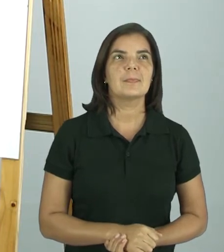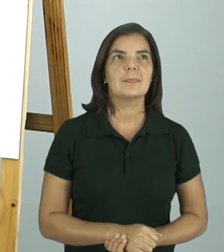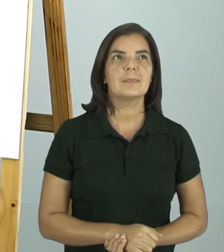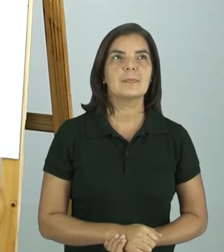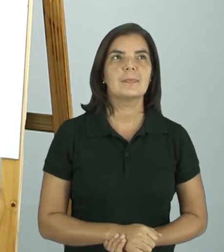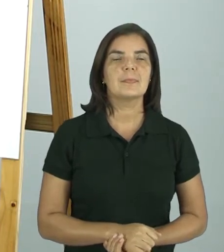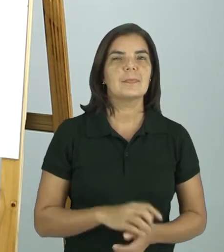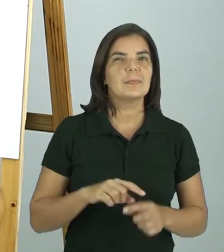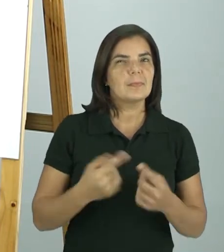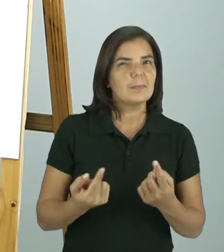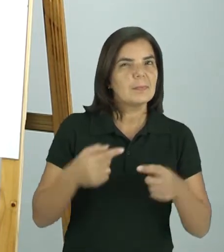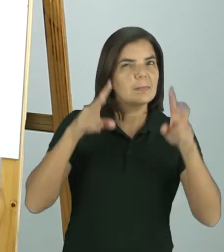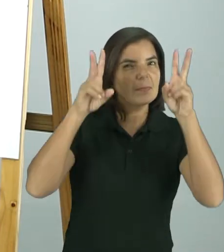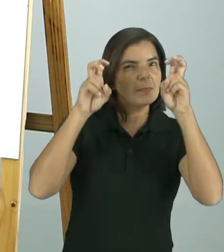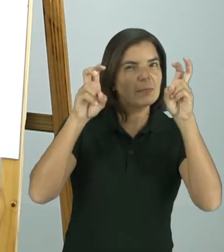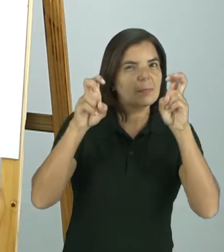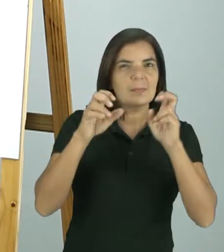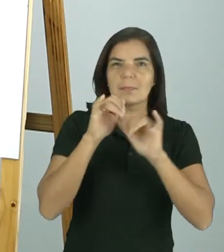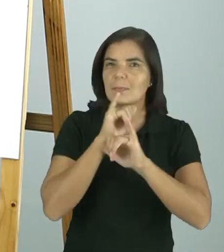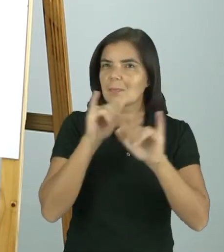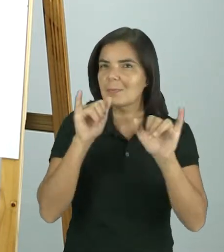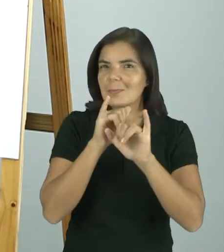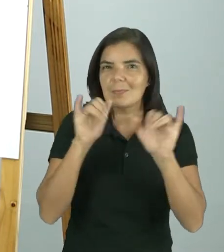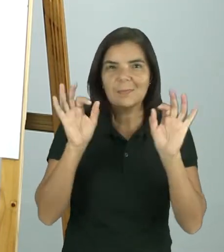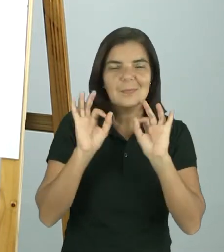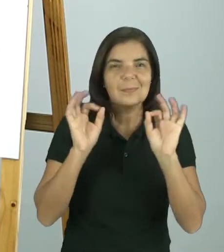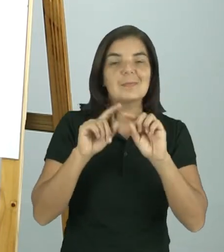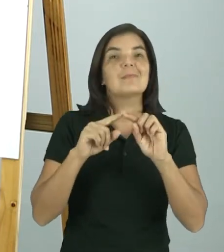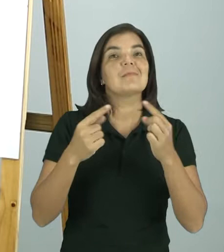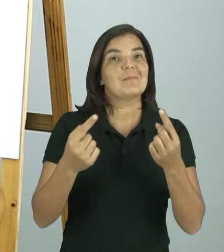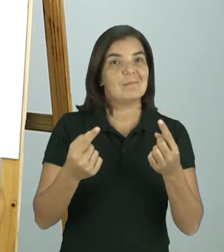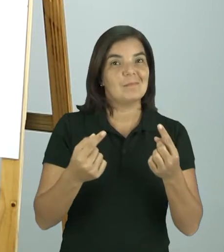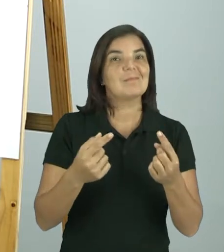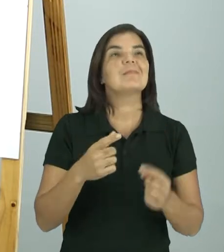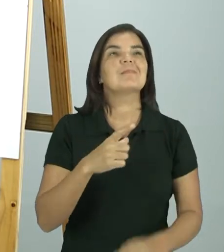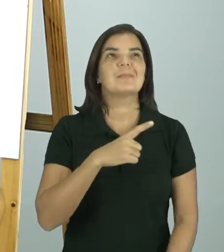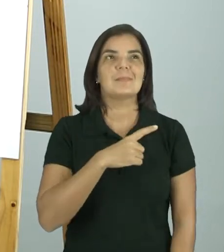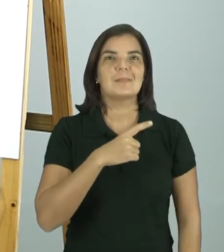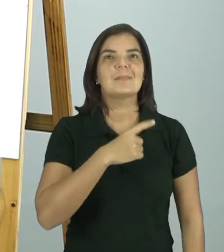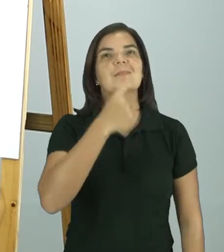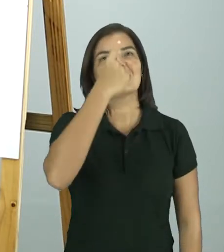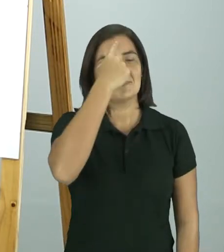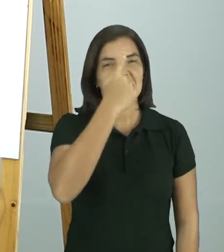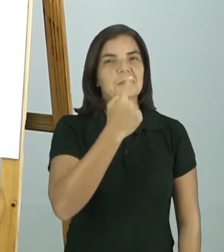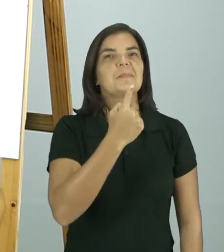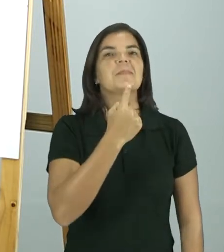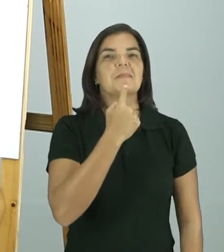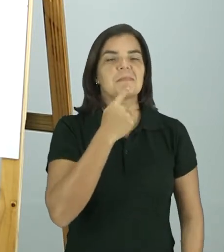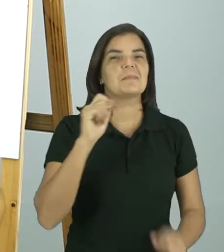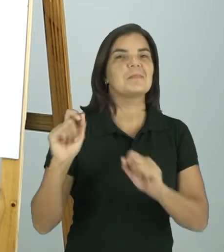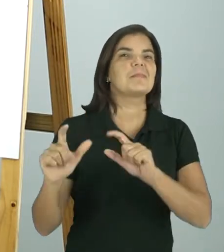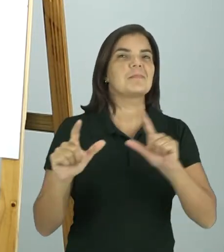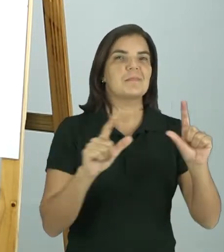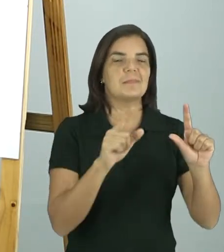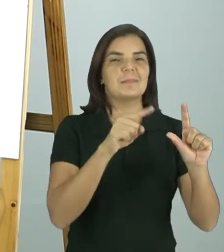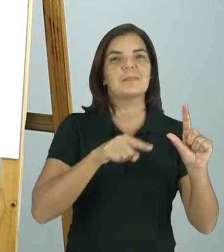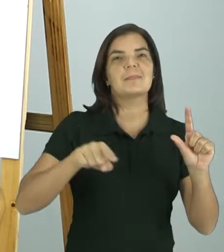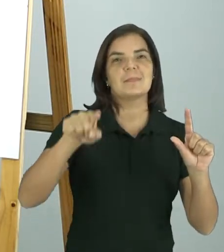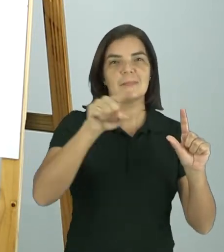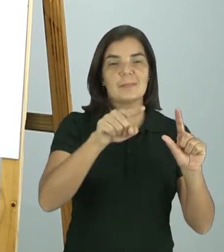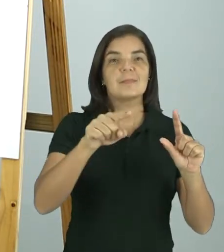sobre o tema, não é mesmo? Ah, mas eu tenho uma imagem para mostrar para vocês, para ver se você